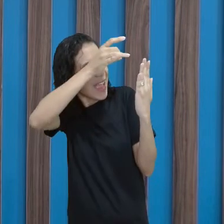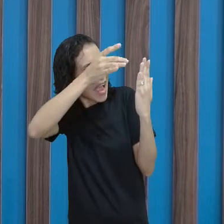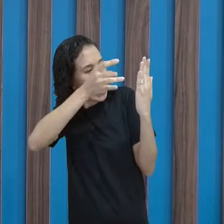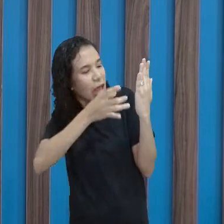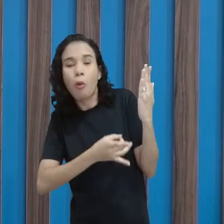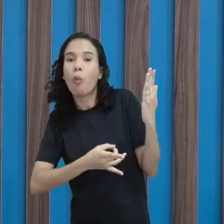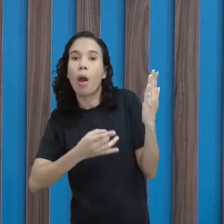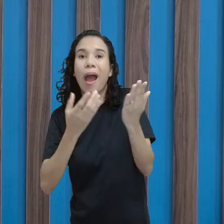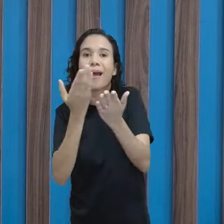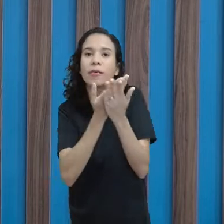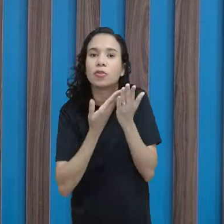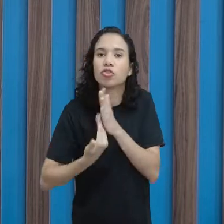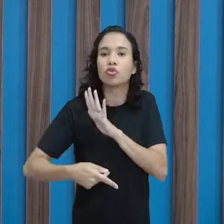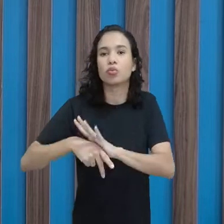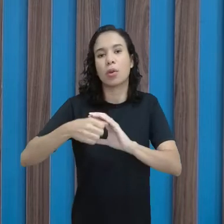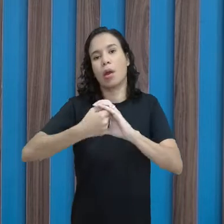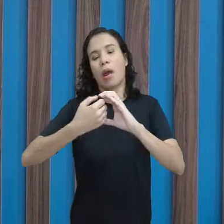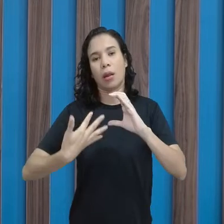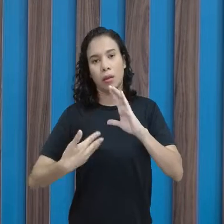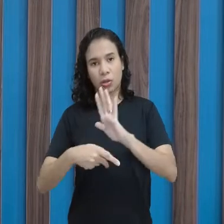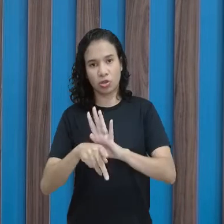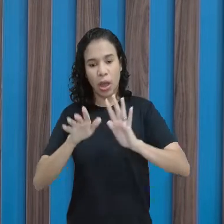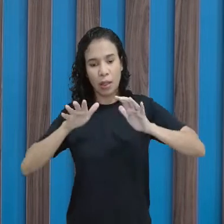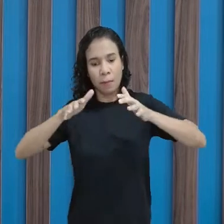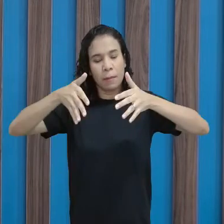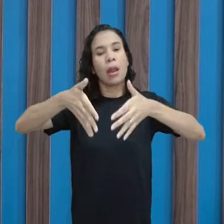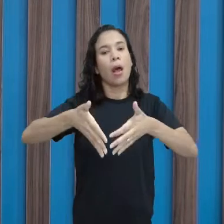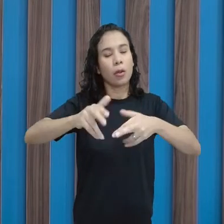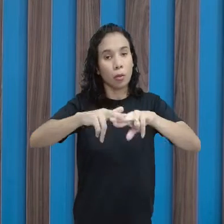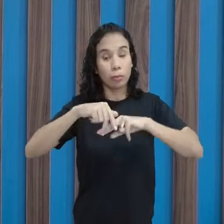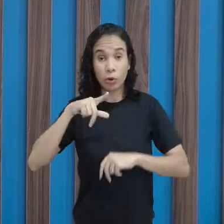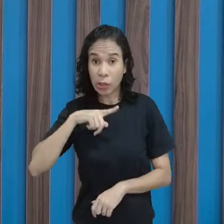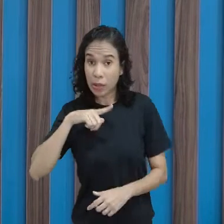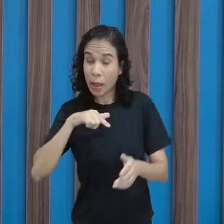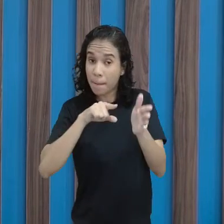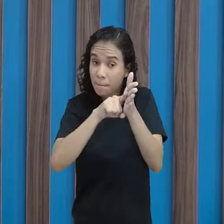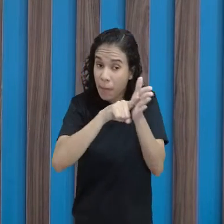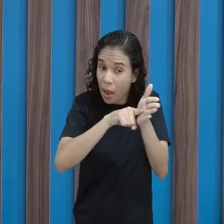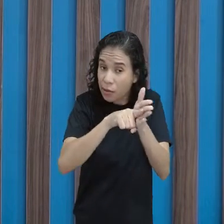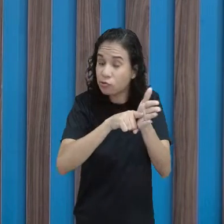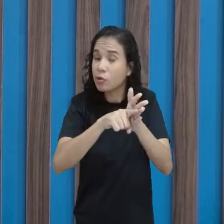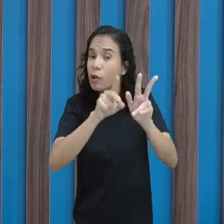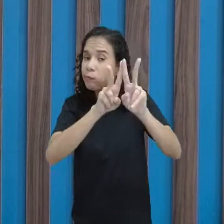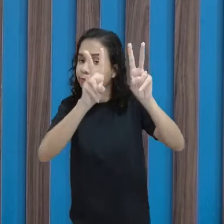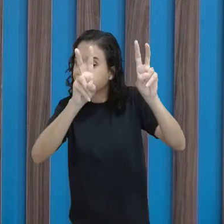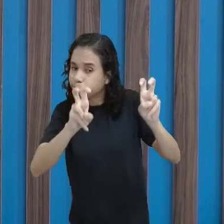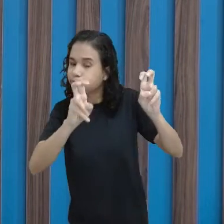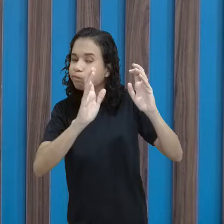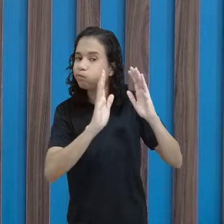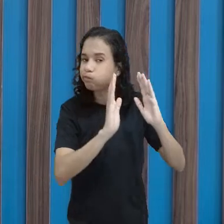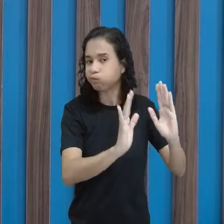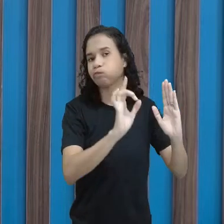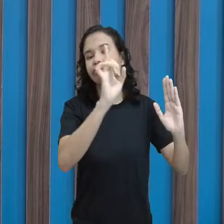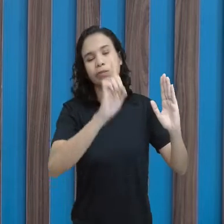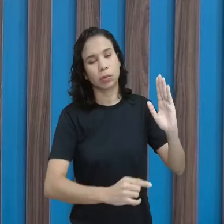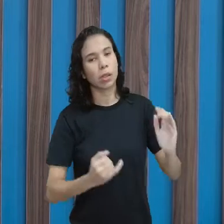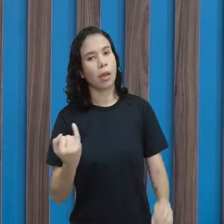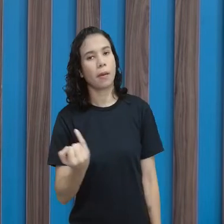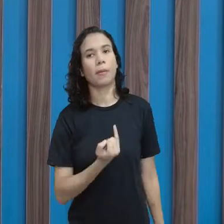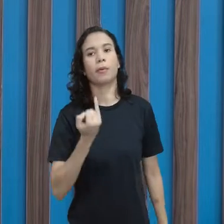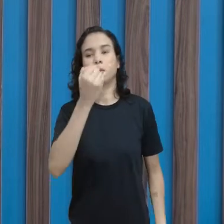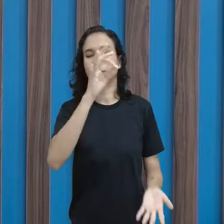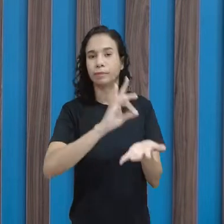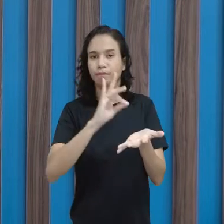característica, ela é estudada, né? E existem pesquisas em cima disso. É um campo muito, muito,